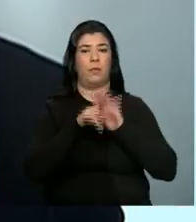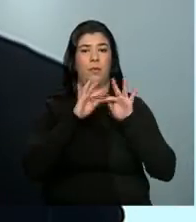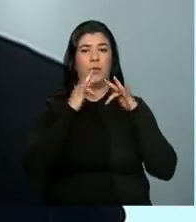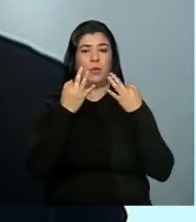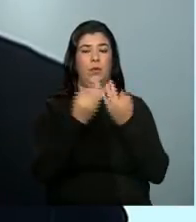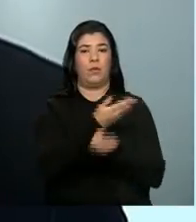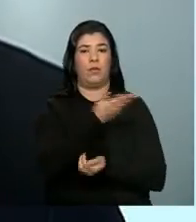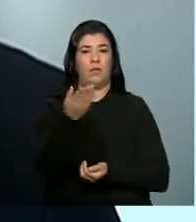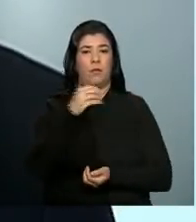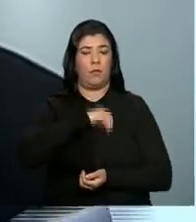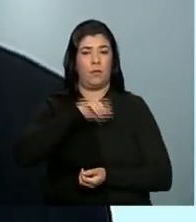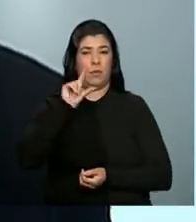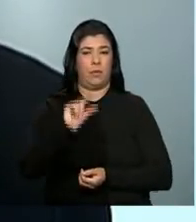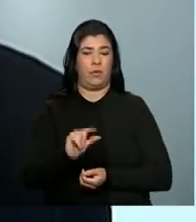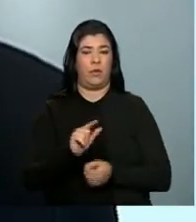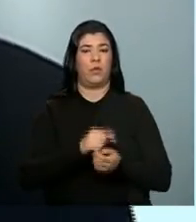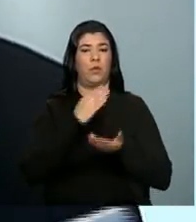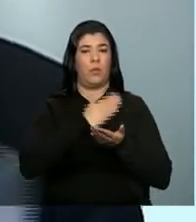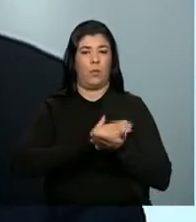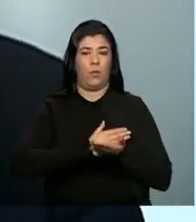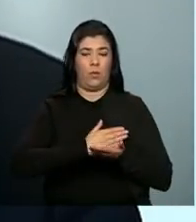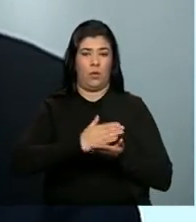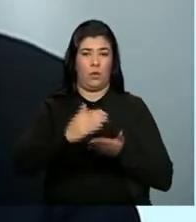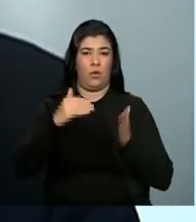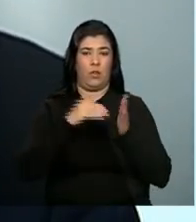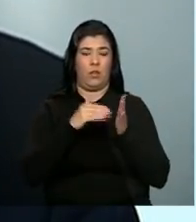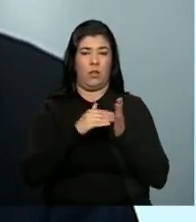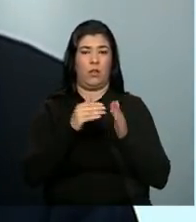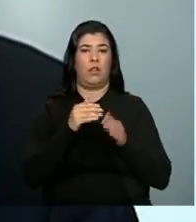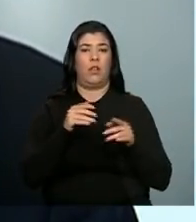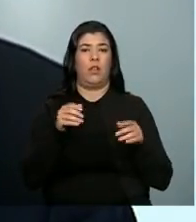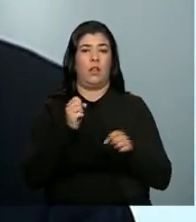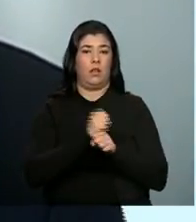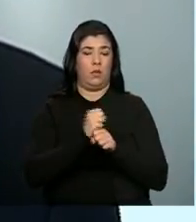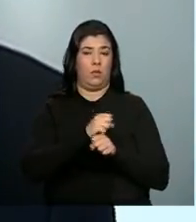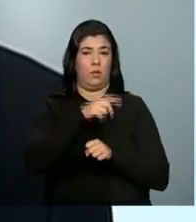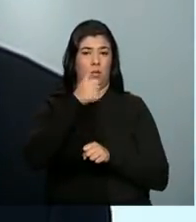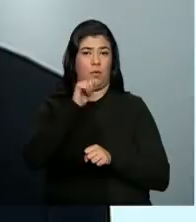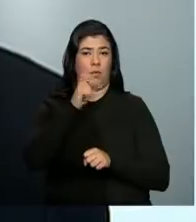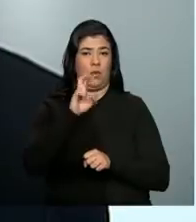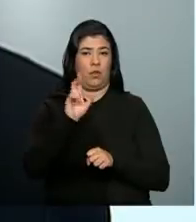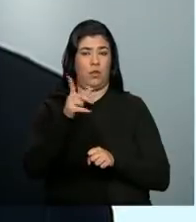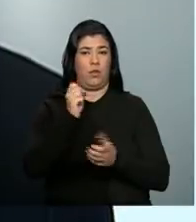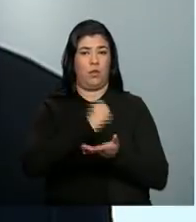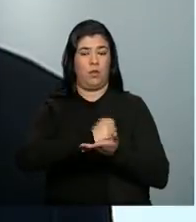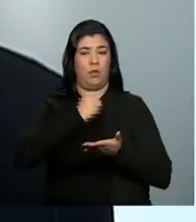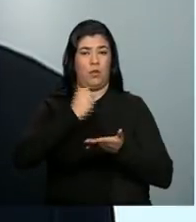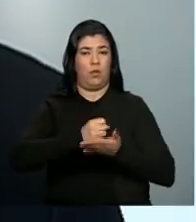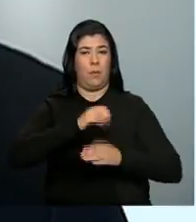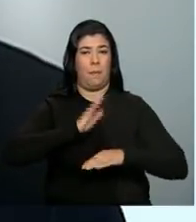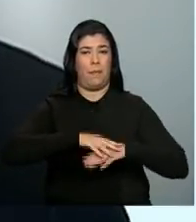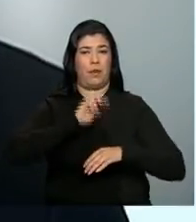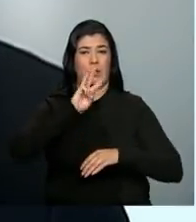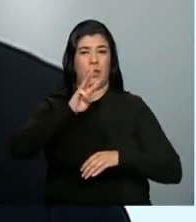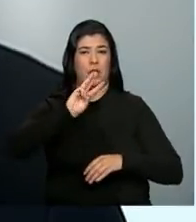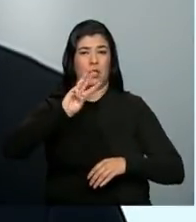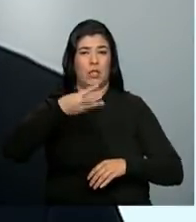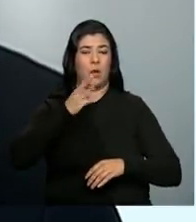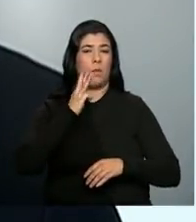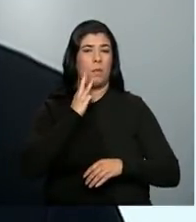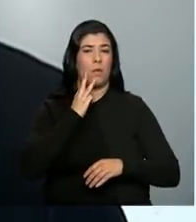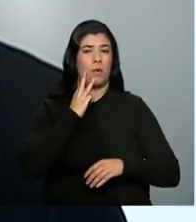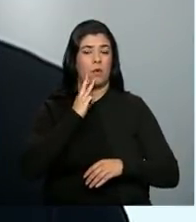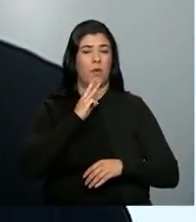baixa renda. Desde então, até o começo deste ano, já foram contratadas mais de 3 milhões e 700